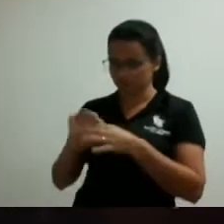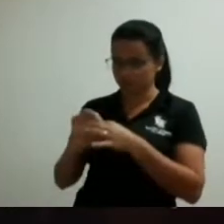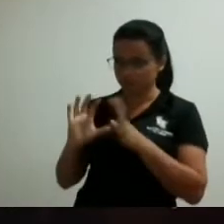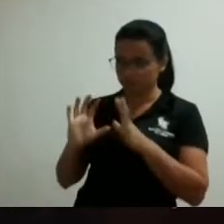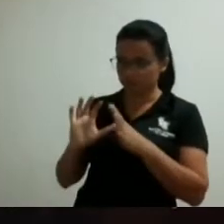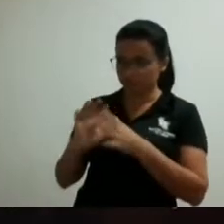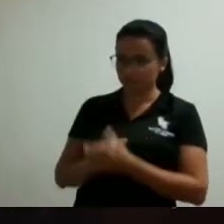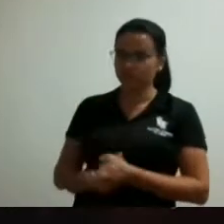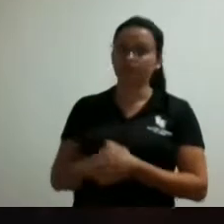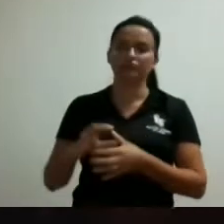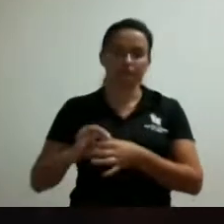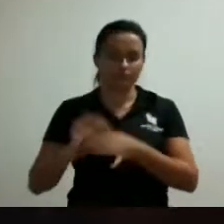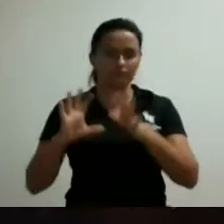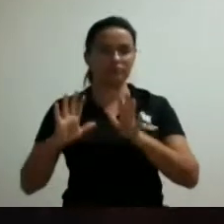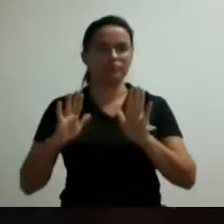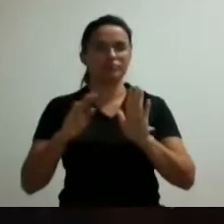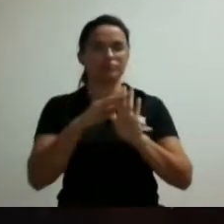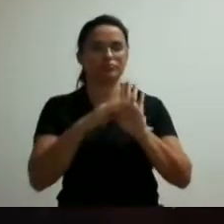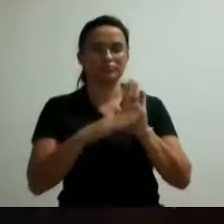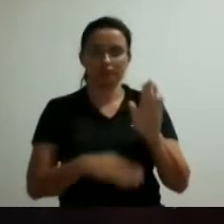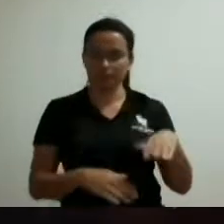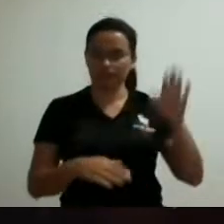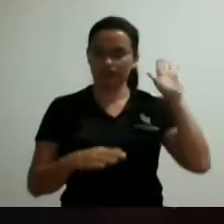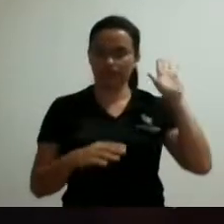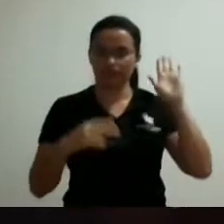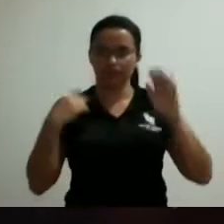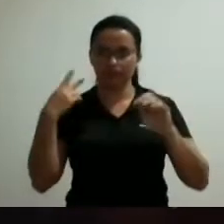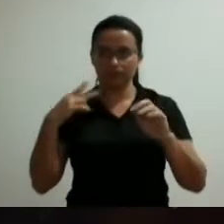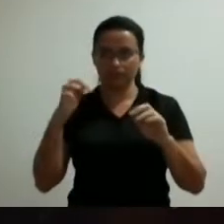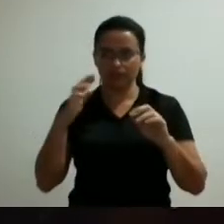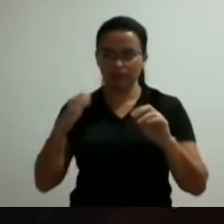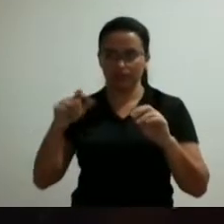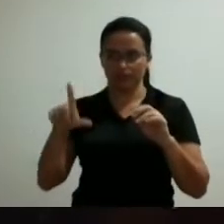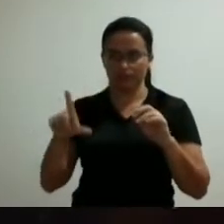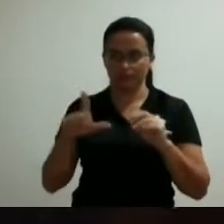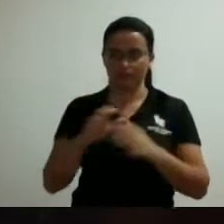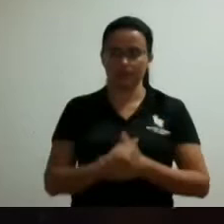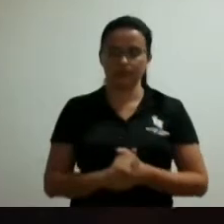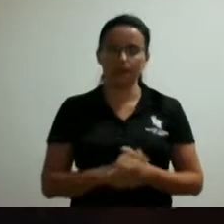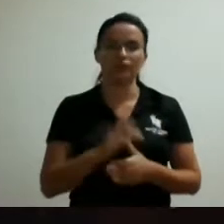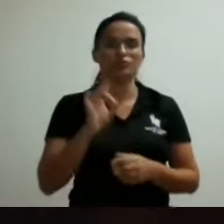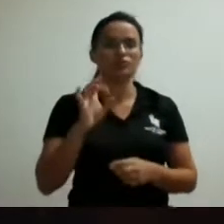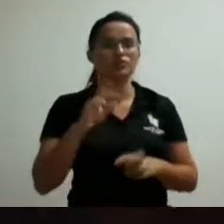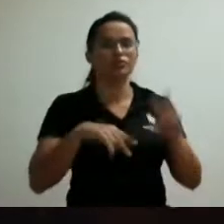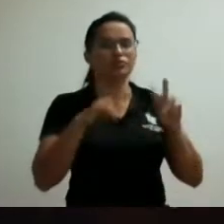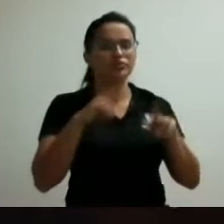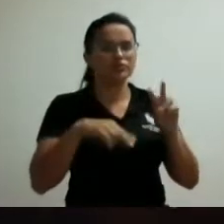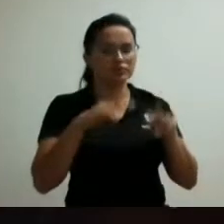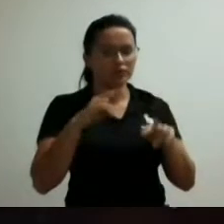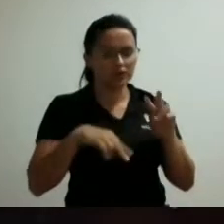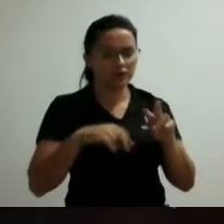pela ordem vereador é só para verificar se tem cora suficiente para a gente esquerda senhor presidente tem sim